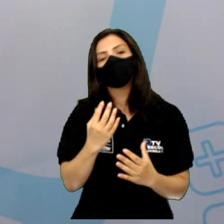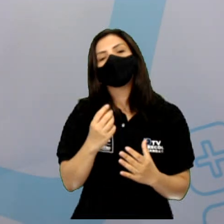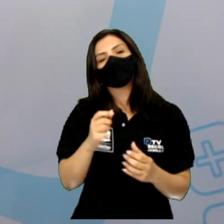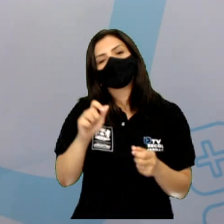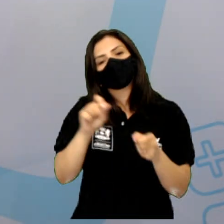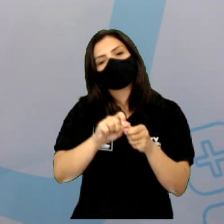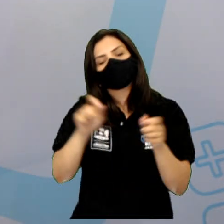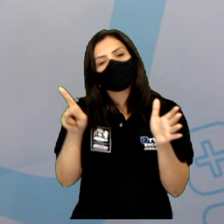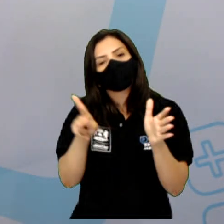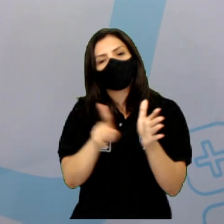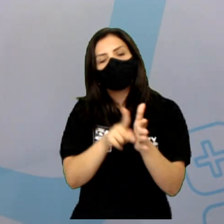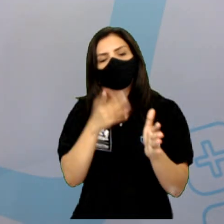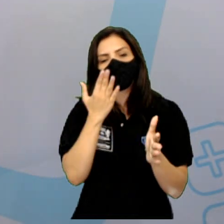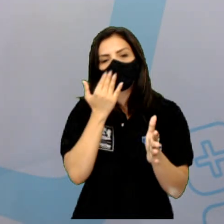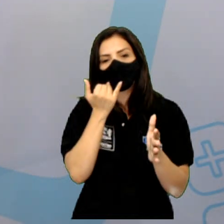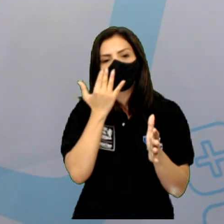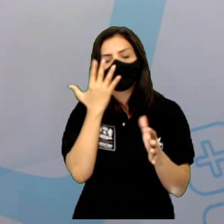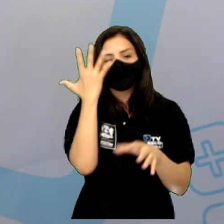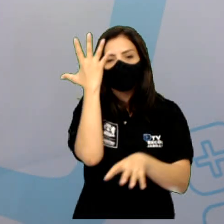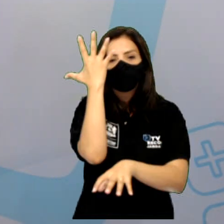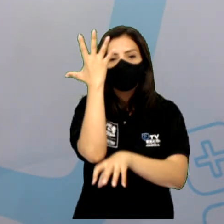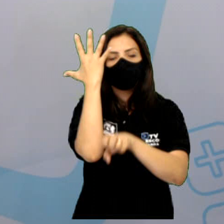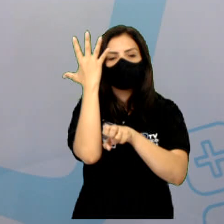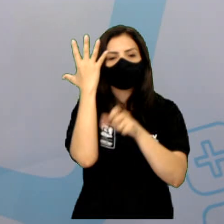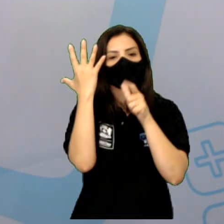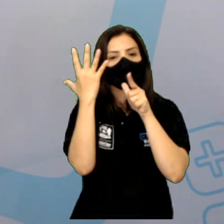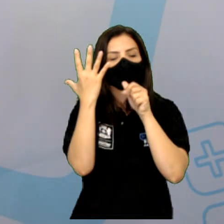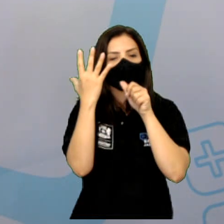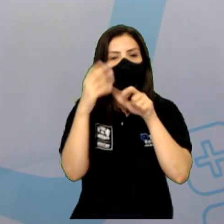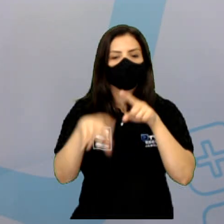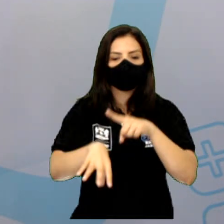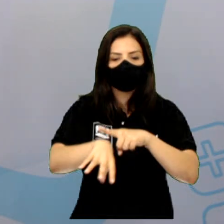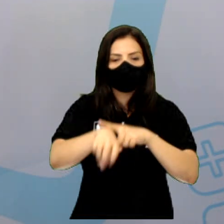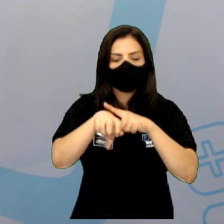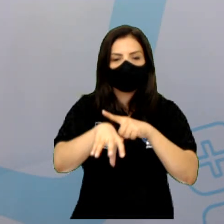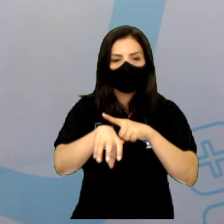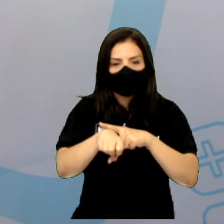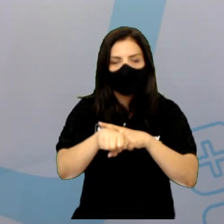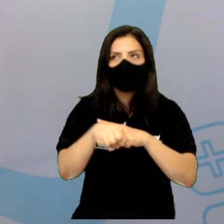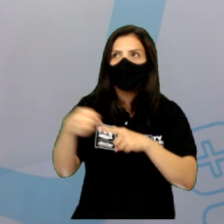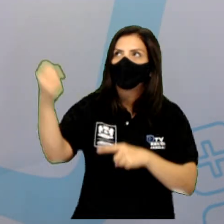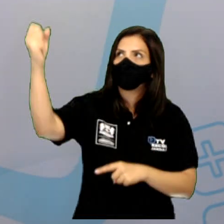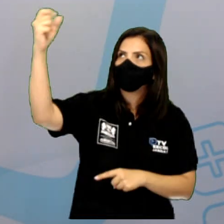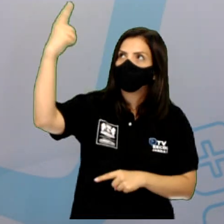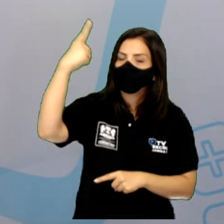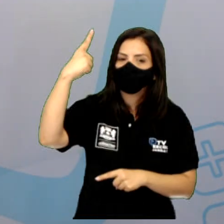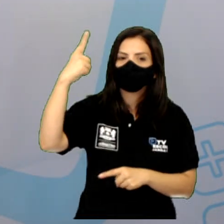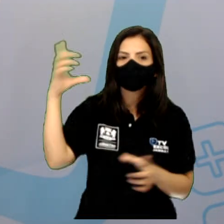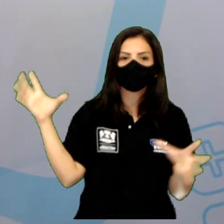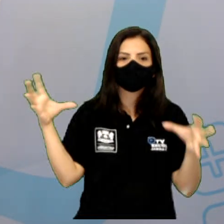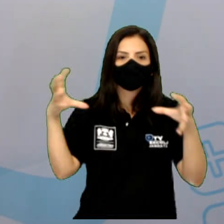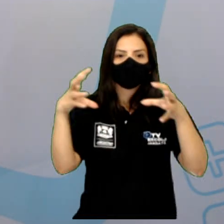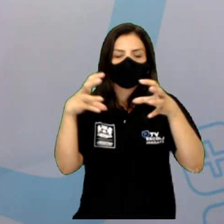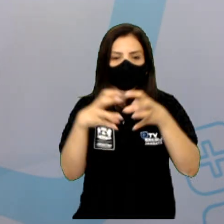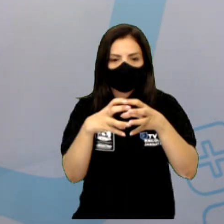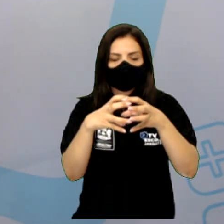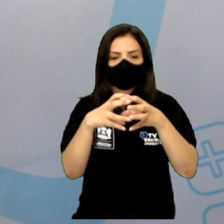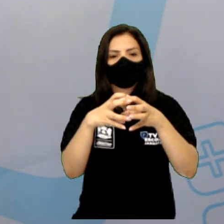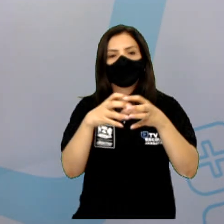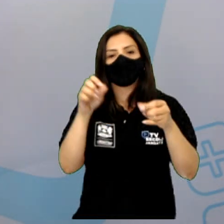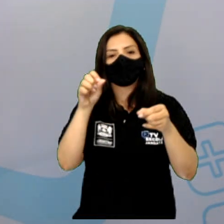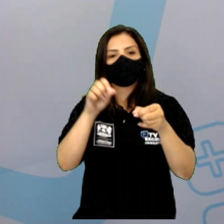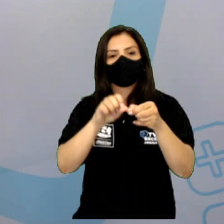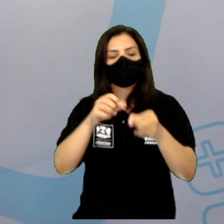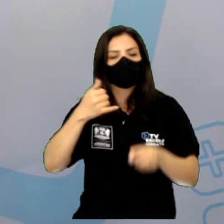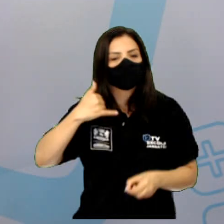absorve água, sais minerais e a luz do sol para produzir energia. Vamos entender